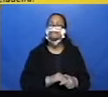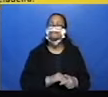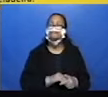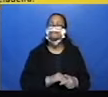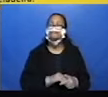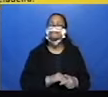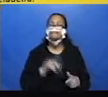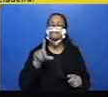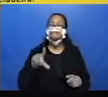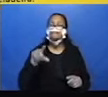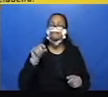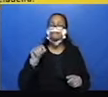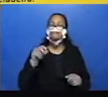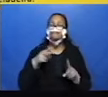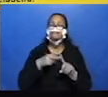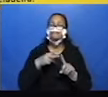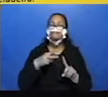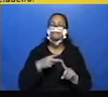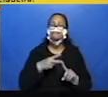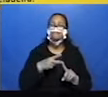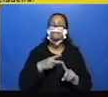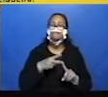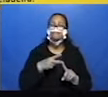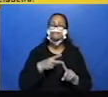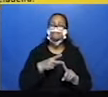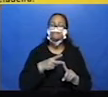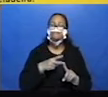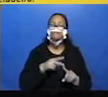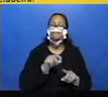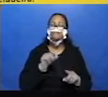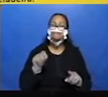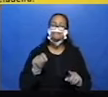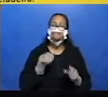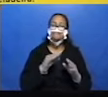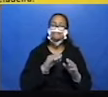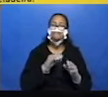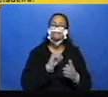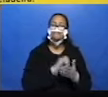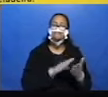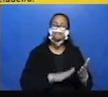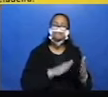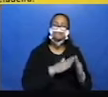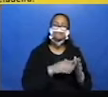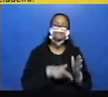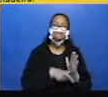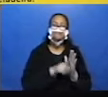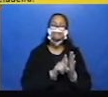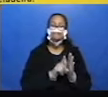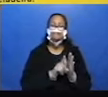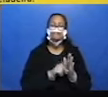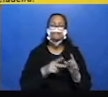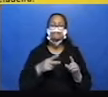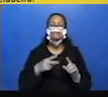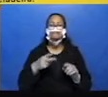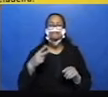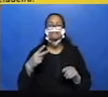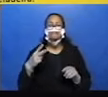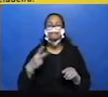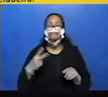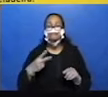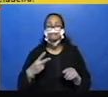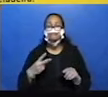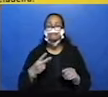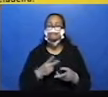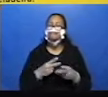assim, Escolha dois elementos que você inseriu na tarefa anterior. Duas coisas que causam medo em você. Em seguida,